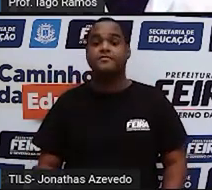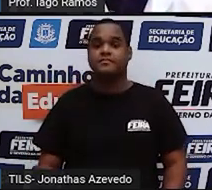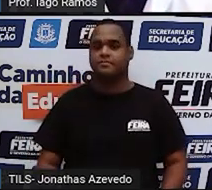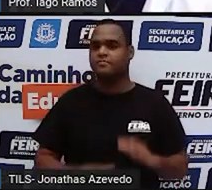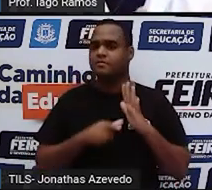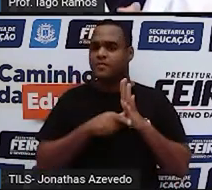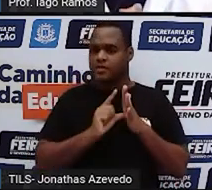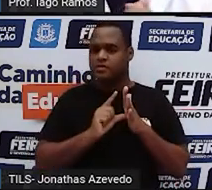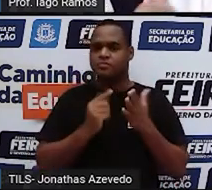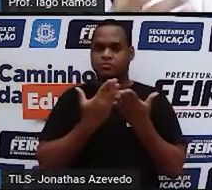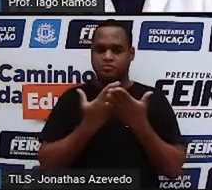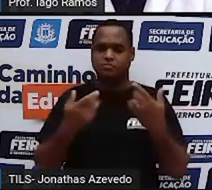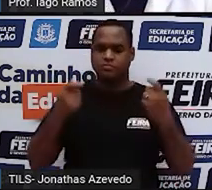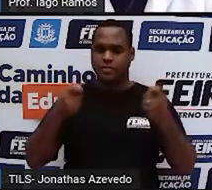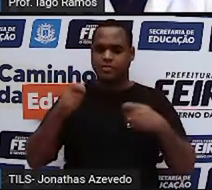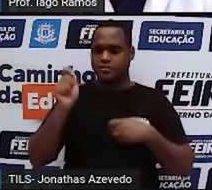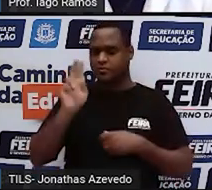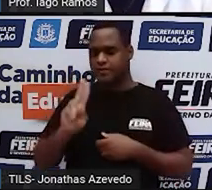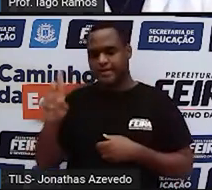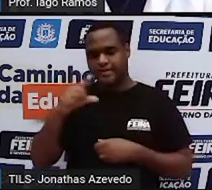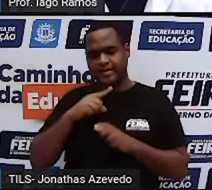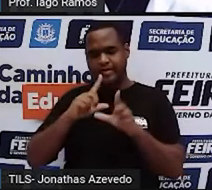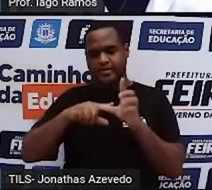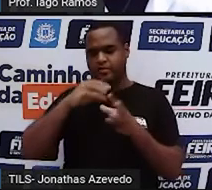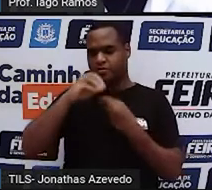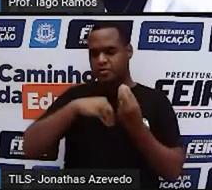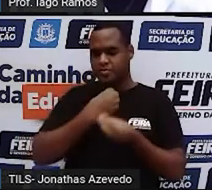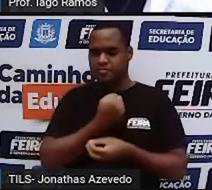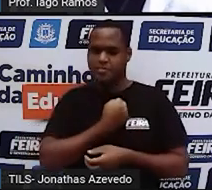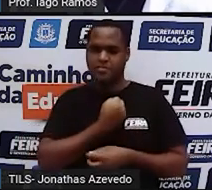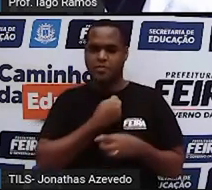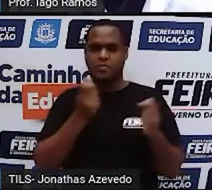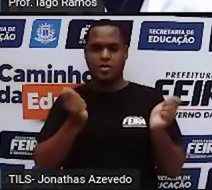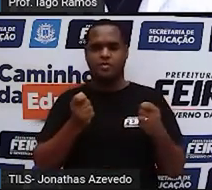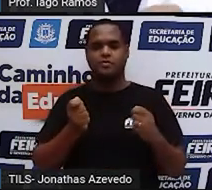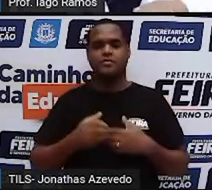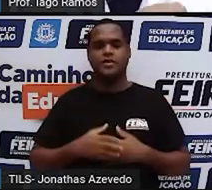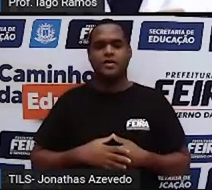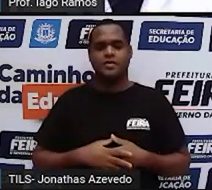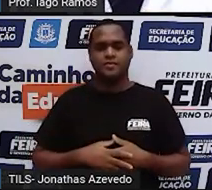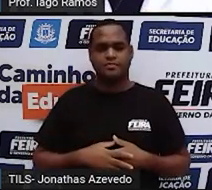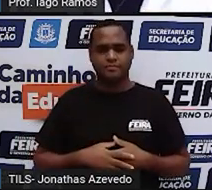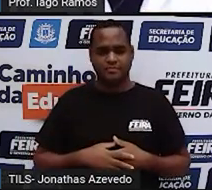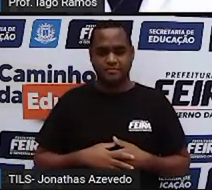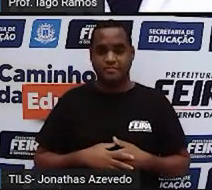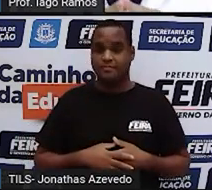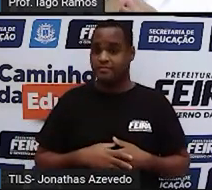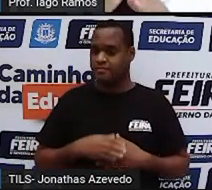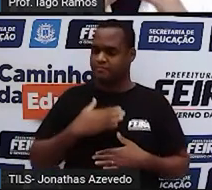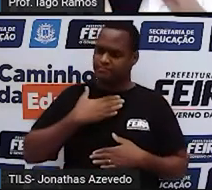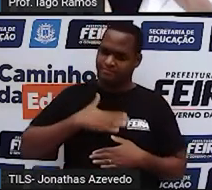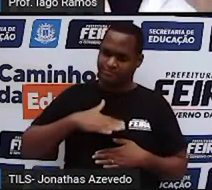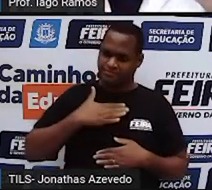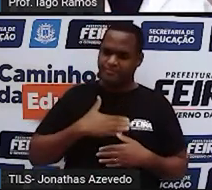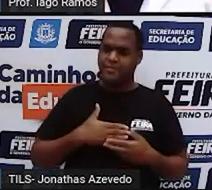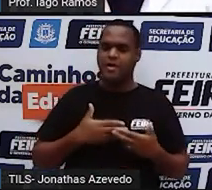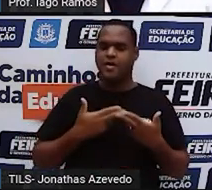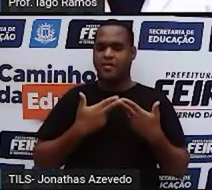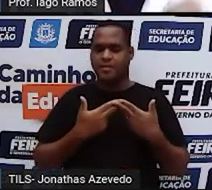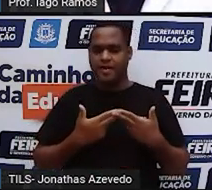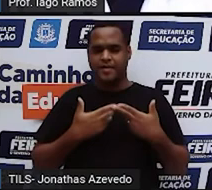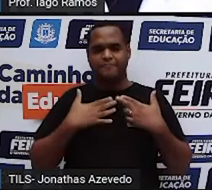Antes de a gente usar a álgebra, de a gente fazer isso que a gente tem para fazer, vamos fazer o seguinte, vamos dar um momento de pausa,